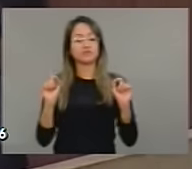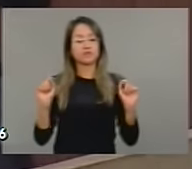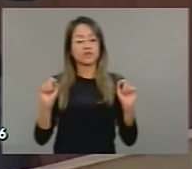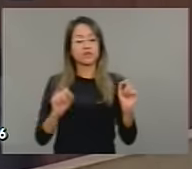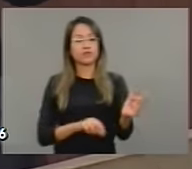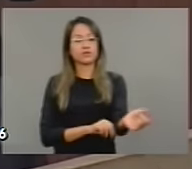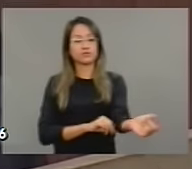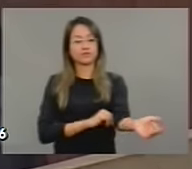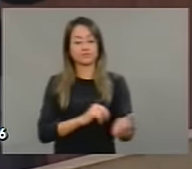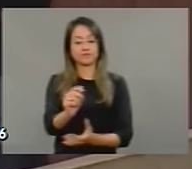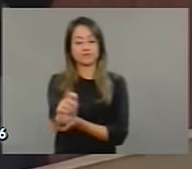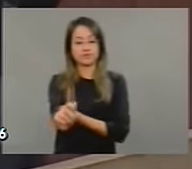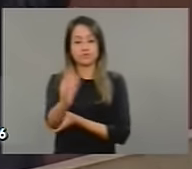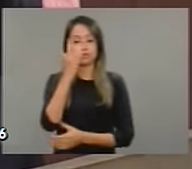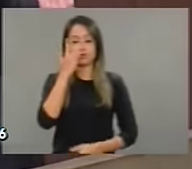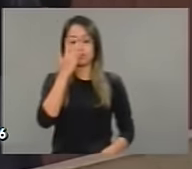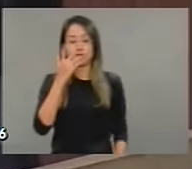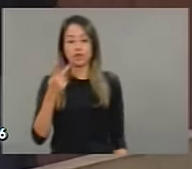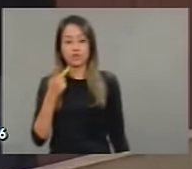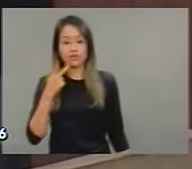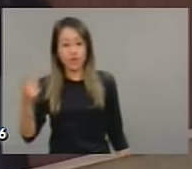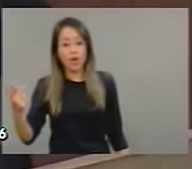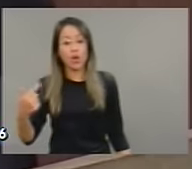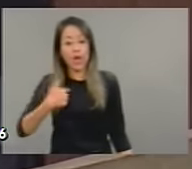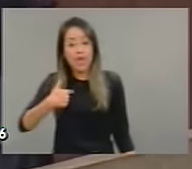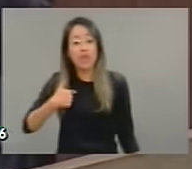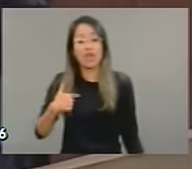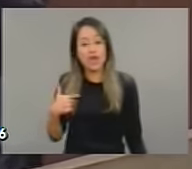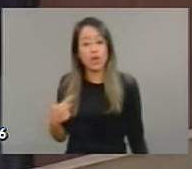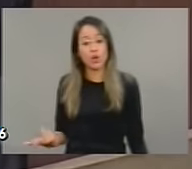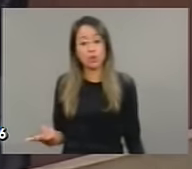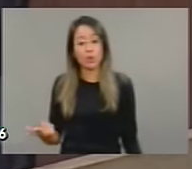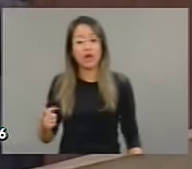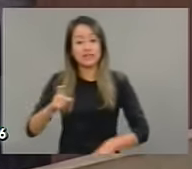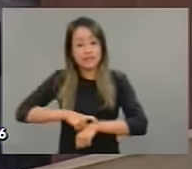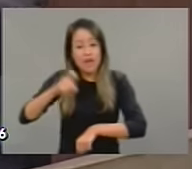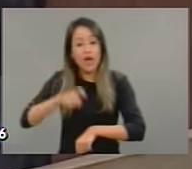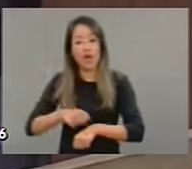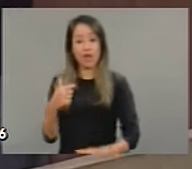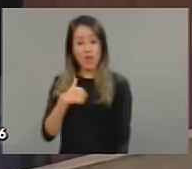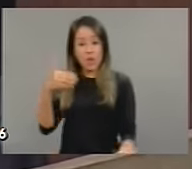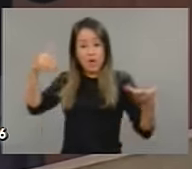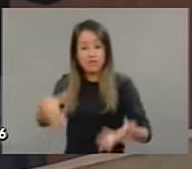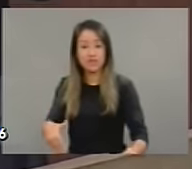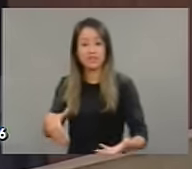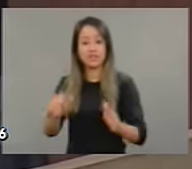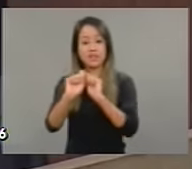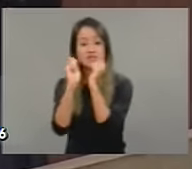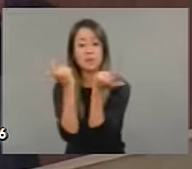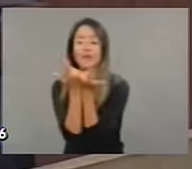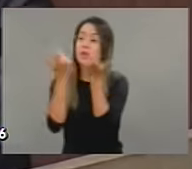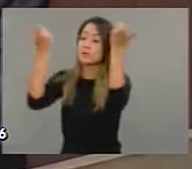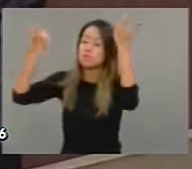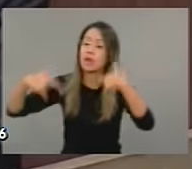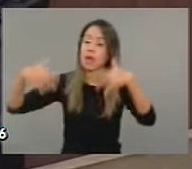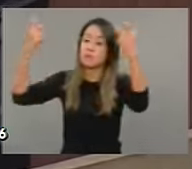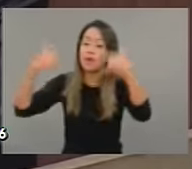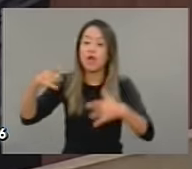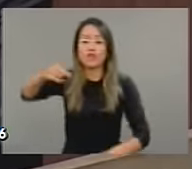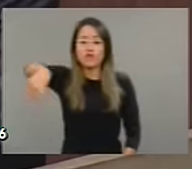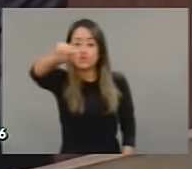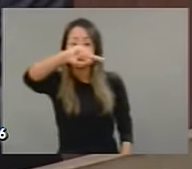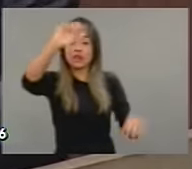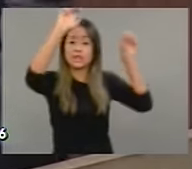no comando geral da polícia militar, na hora que eu estava aqui, e os senhores e senhoras são as testemunhas,